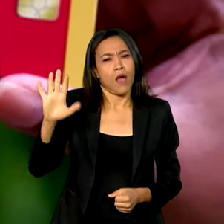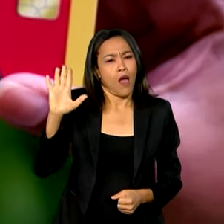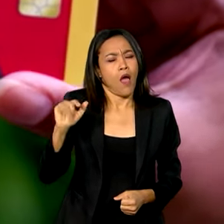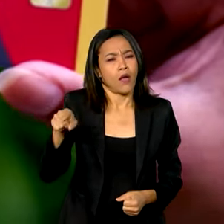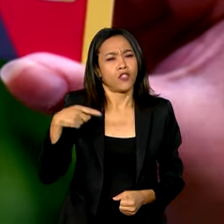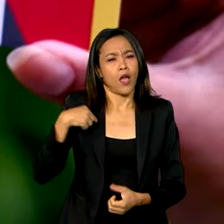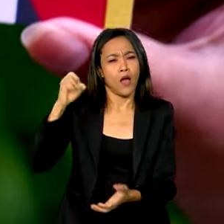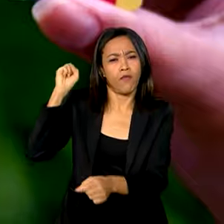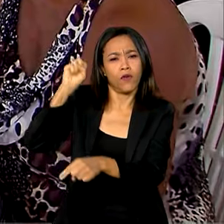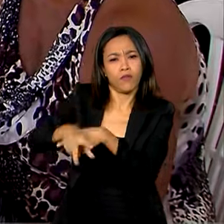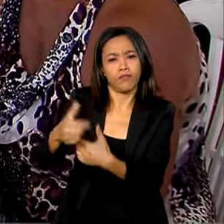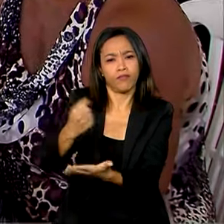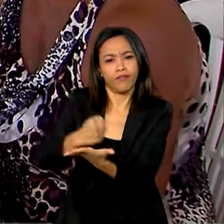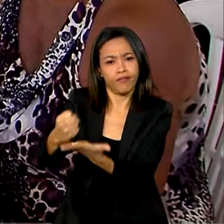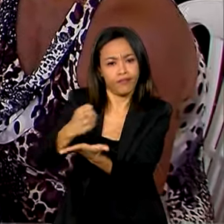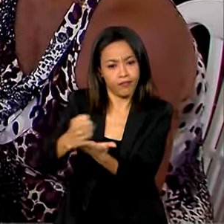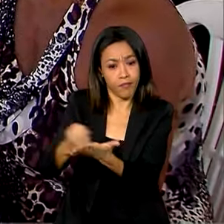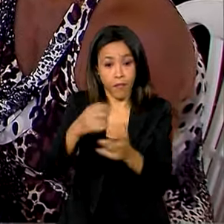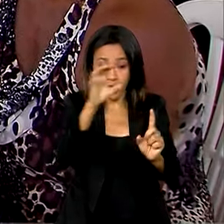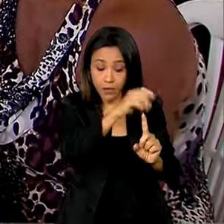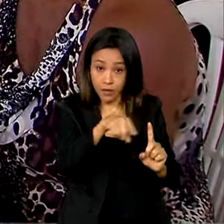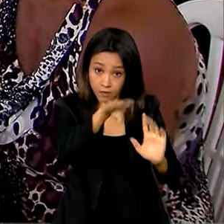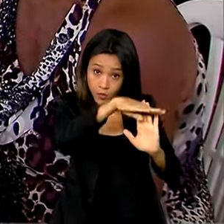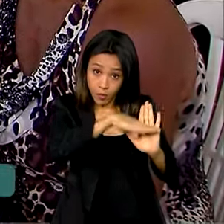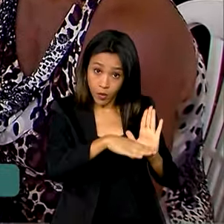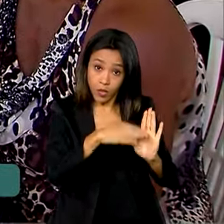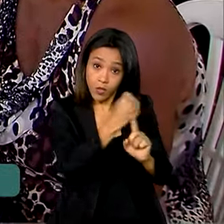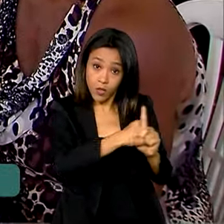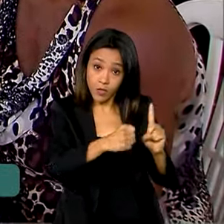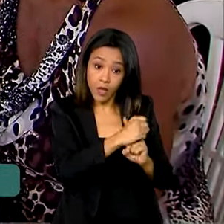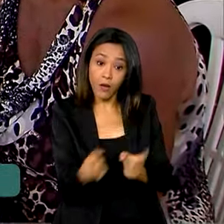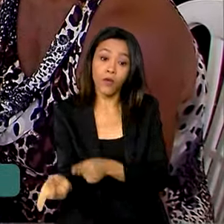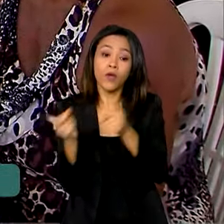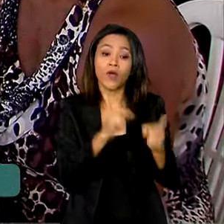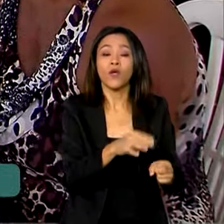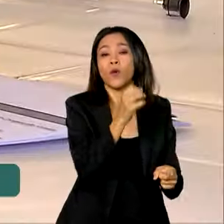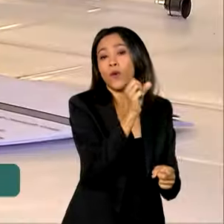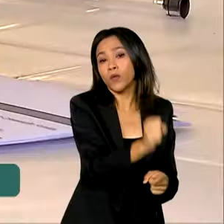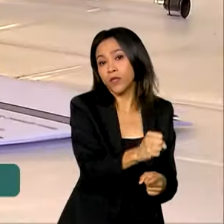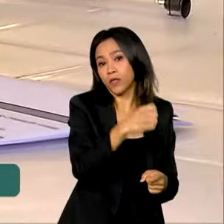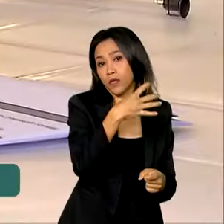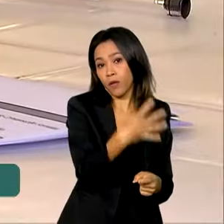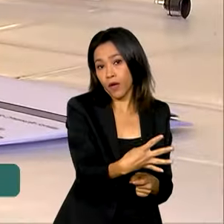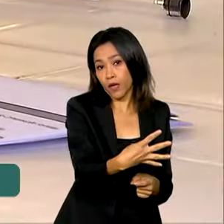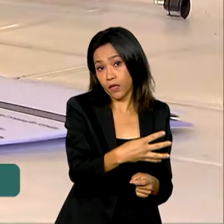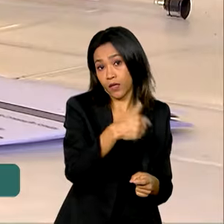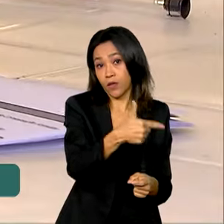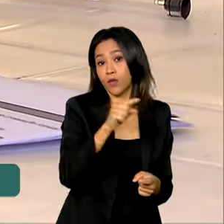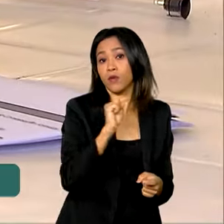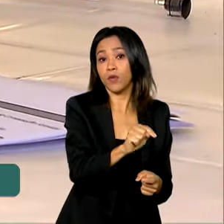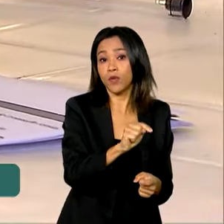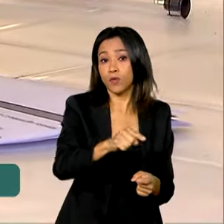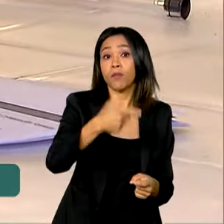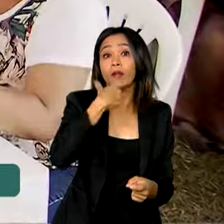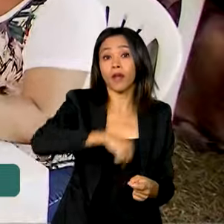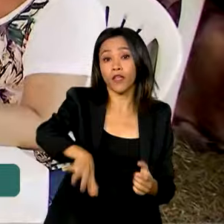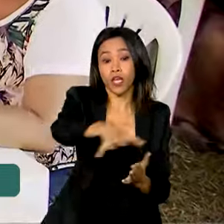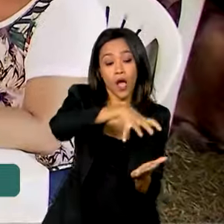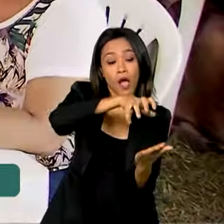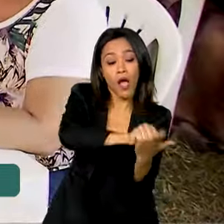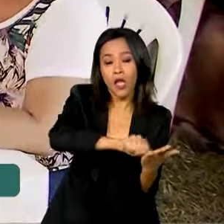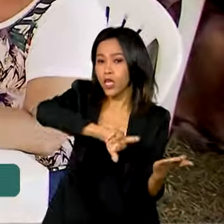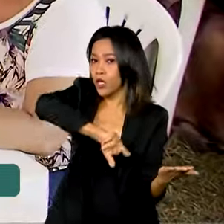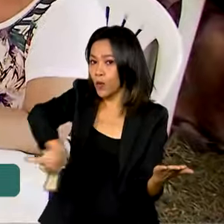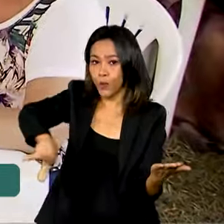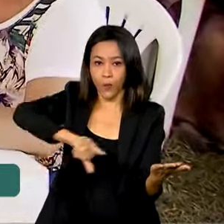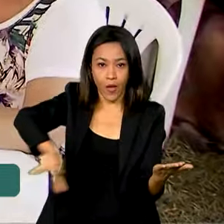o público do Bolsa Família e outros 40 mil 802 empregos para o público do Cadastro, que não é